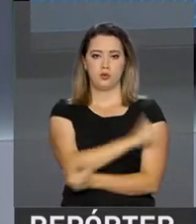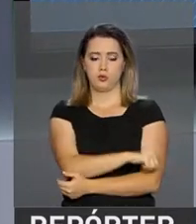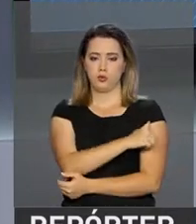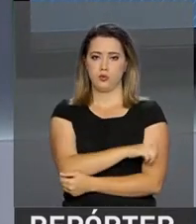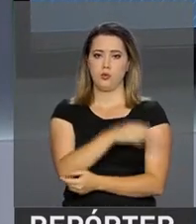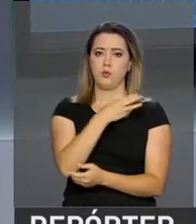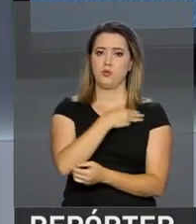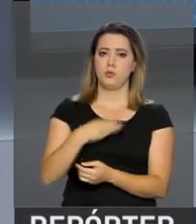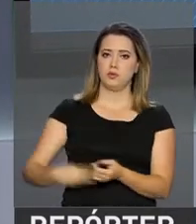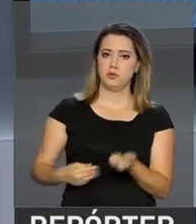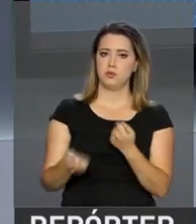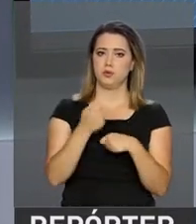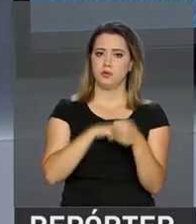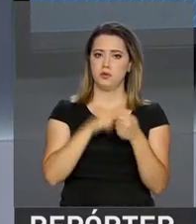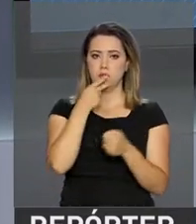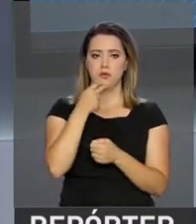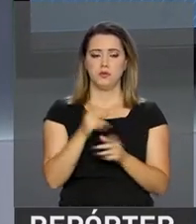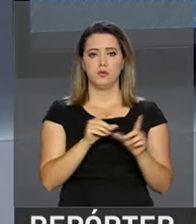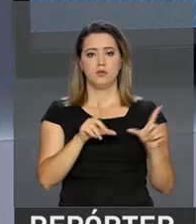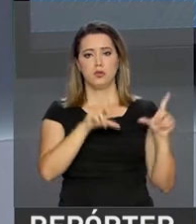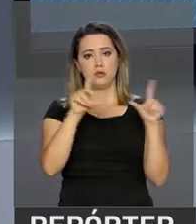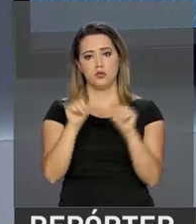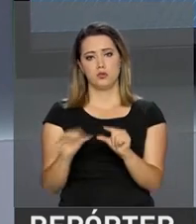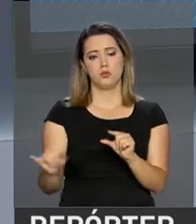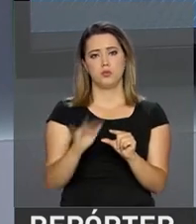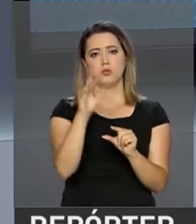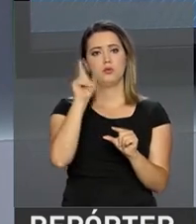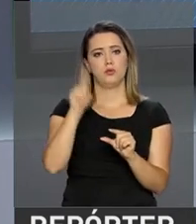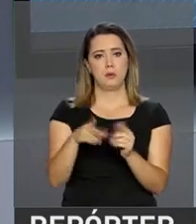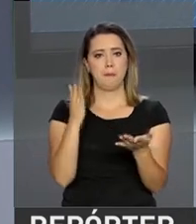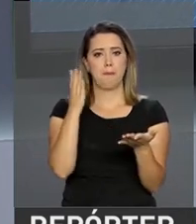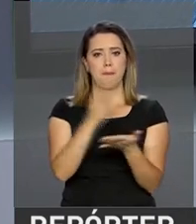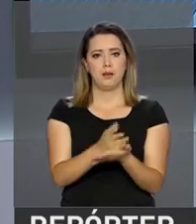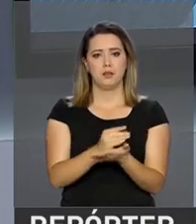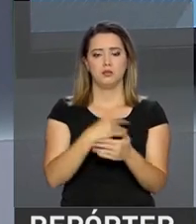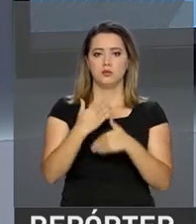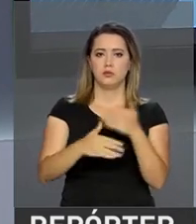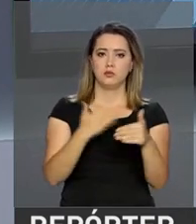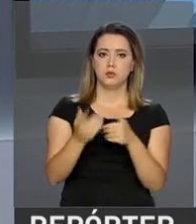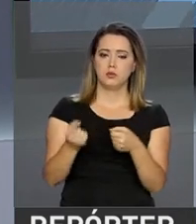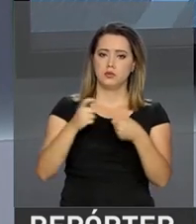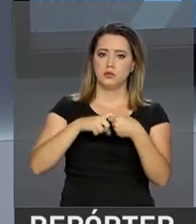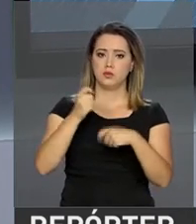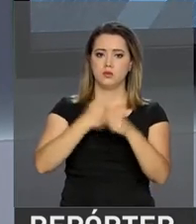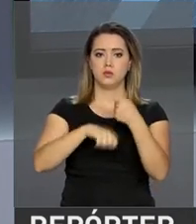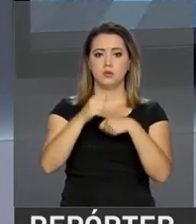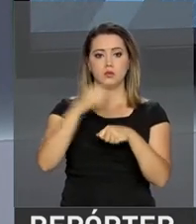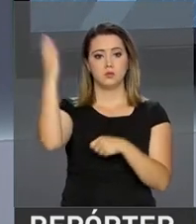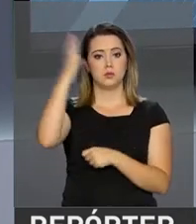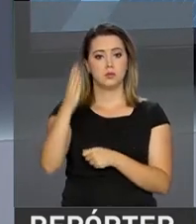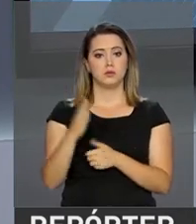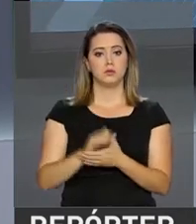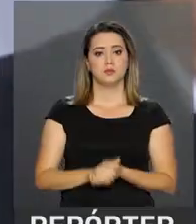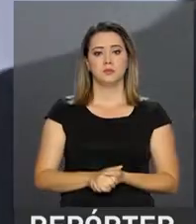Meirelles, comentou que a inflação em queda é parte do processo de recuperação da economia brasileira.